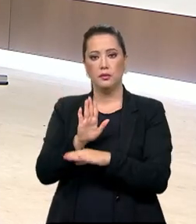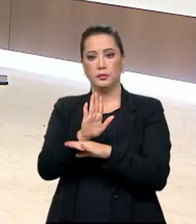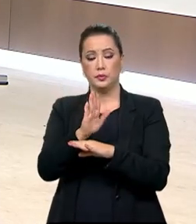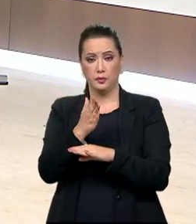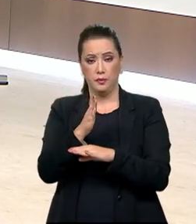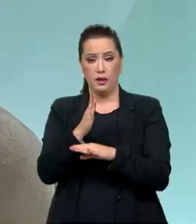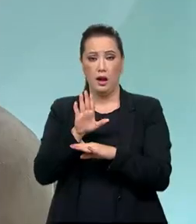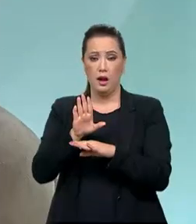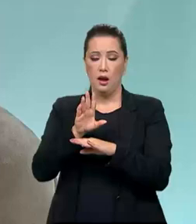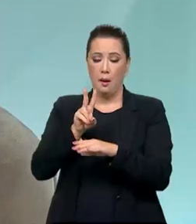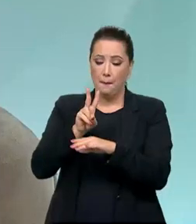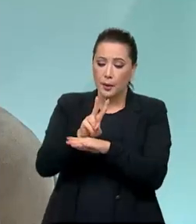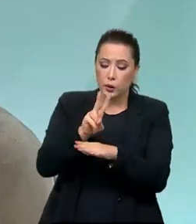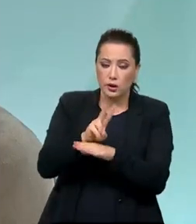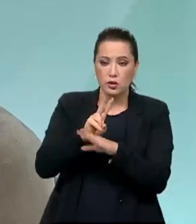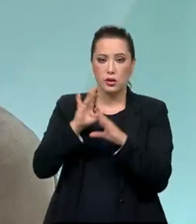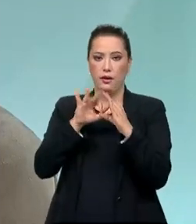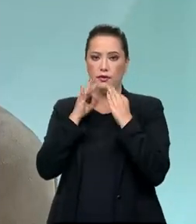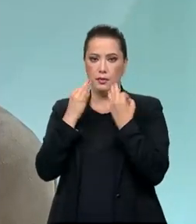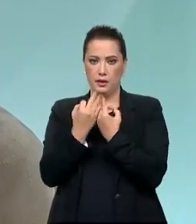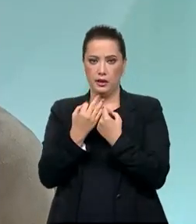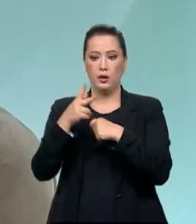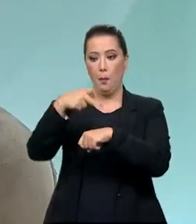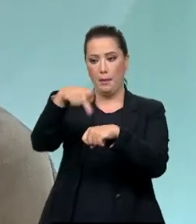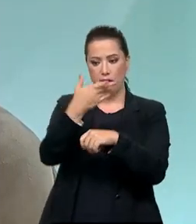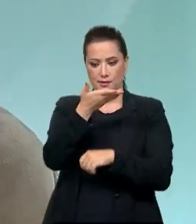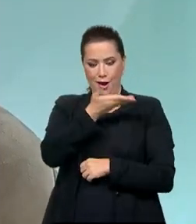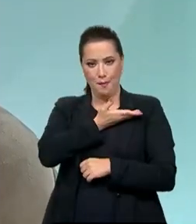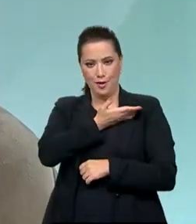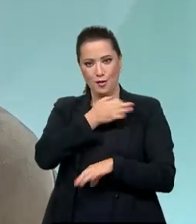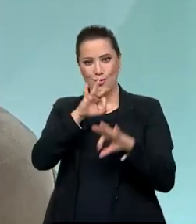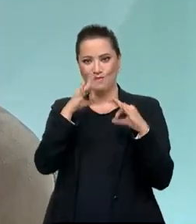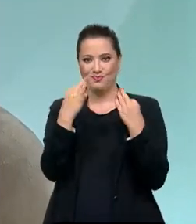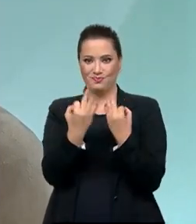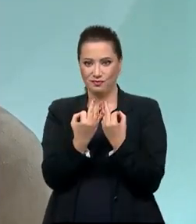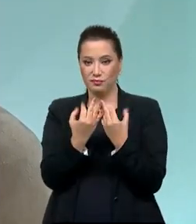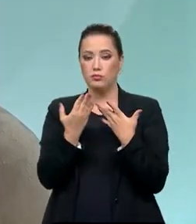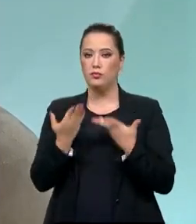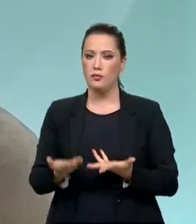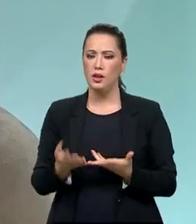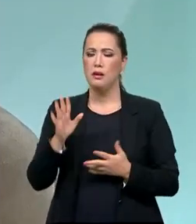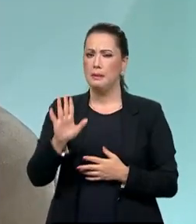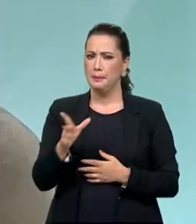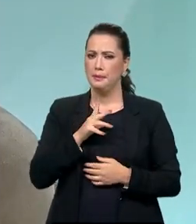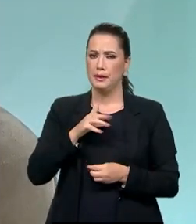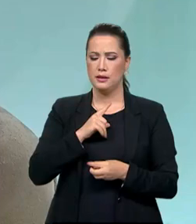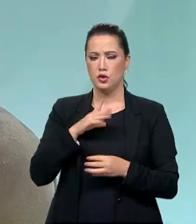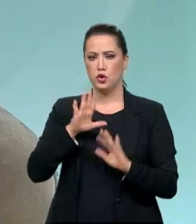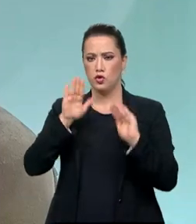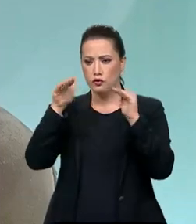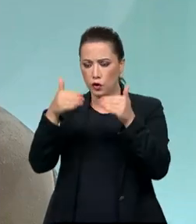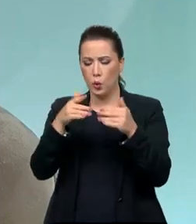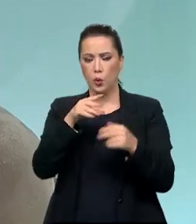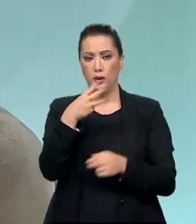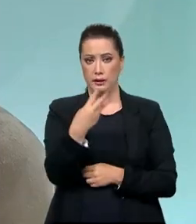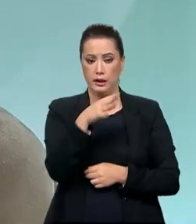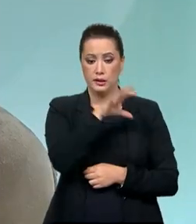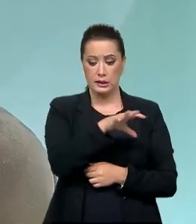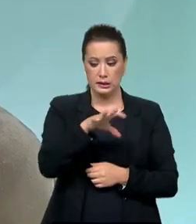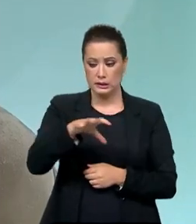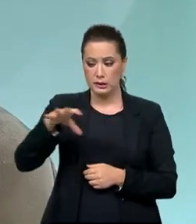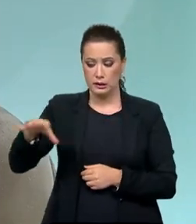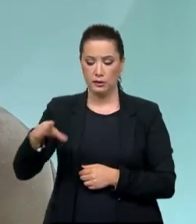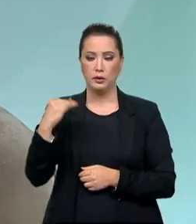preocupação, como já falei na pergunta anterior, mas se consolidou em três áreas que são interessantes.